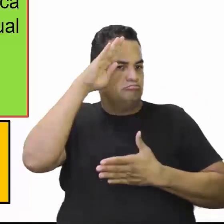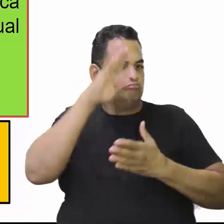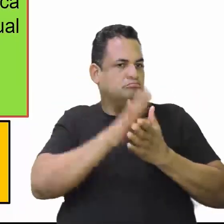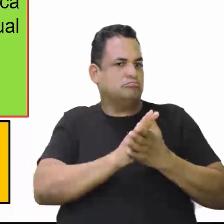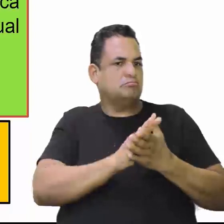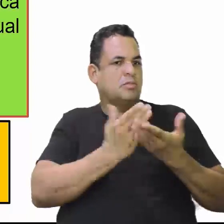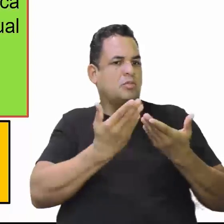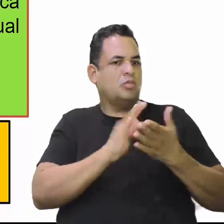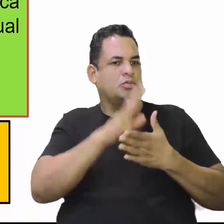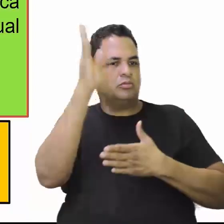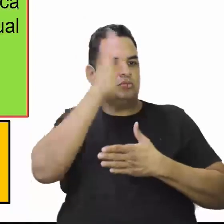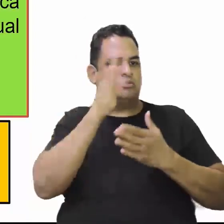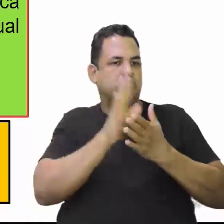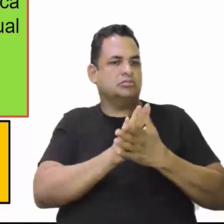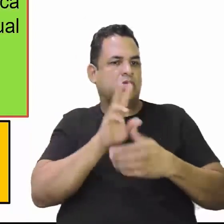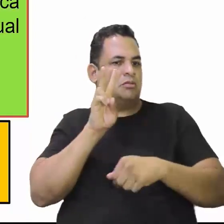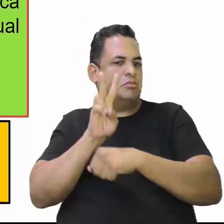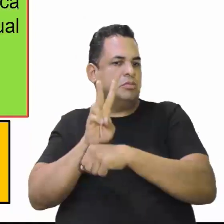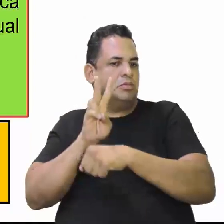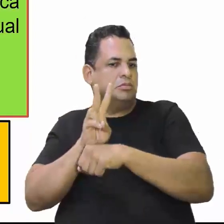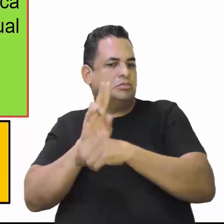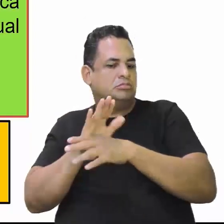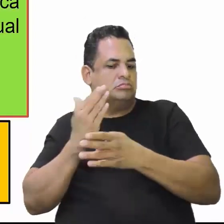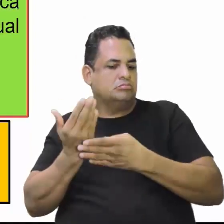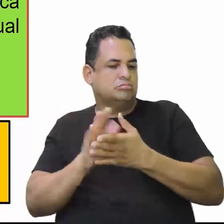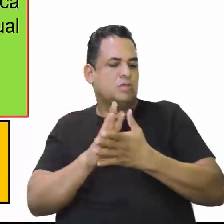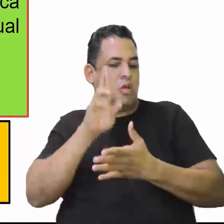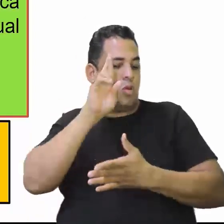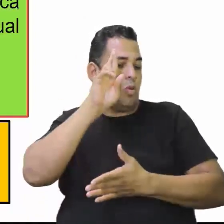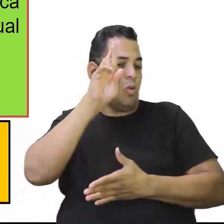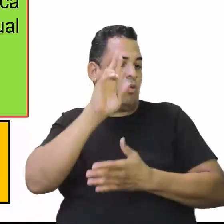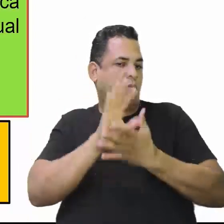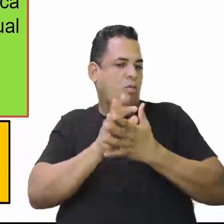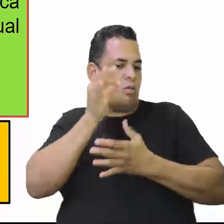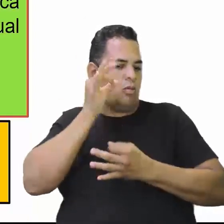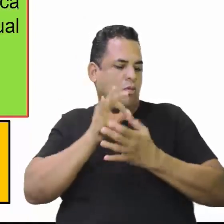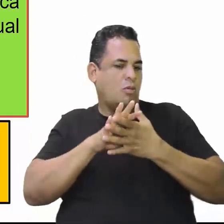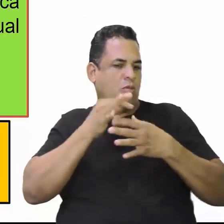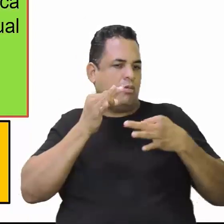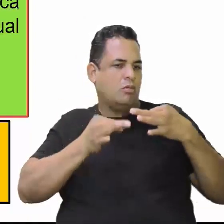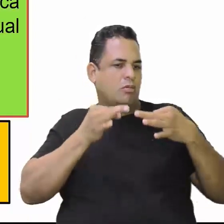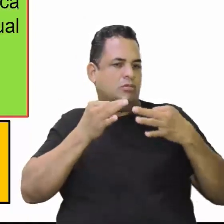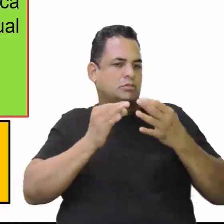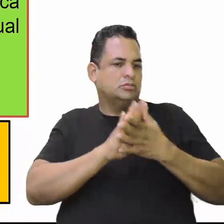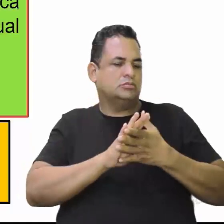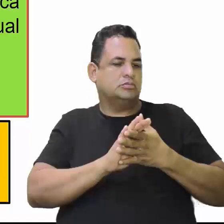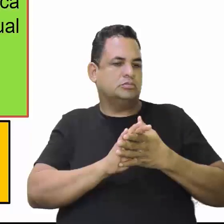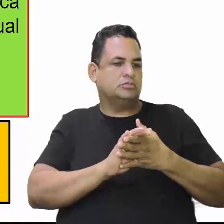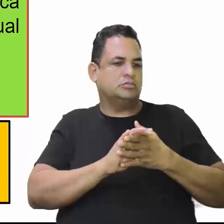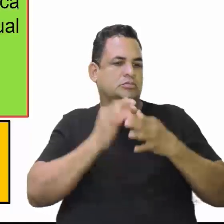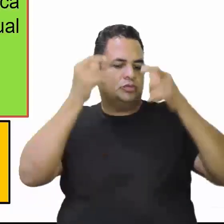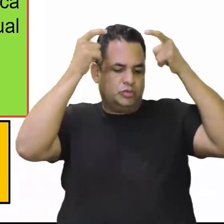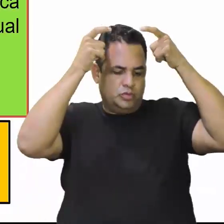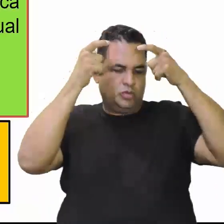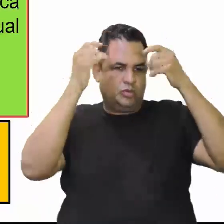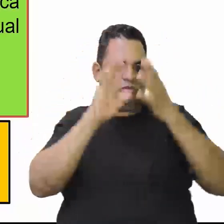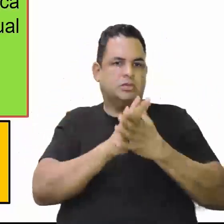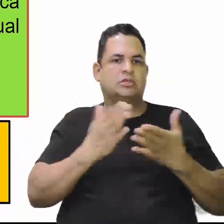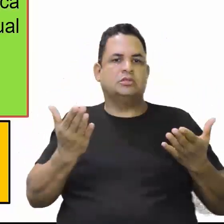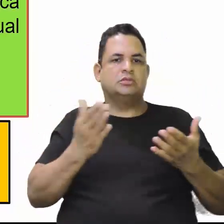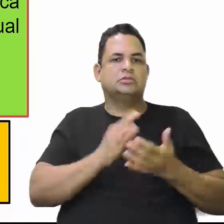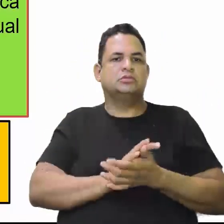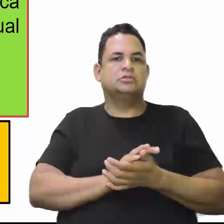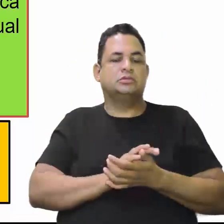proteger a área a mando do imperador. Isso daqui, lembra da Guerra do Paraguai? A Guerra do Paraguai lá?